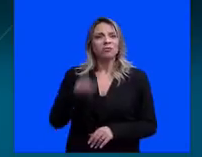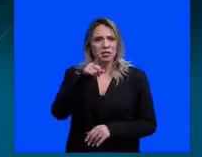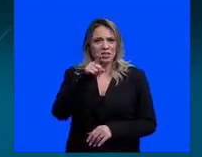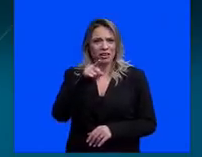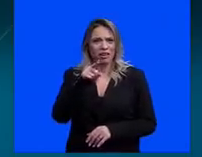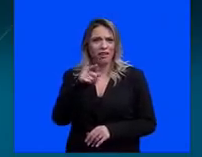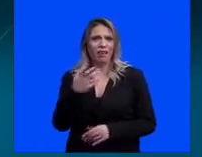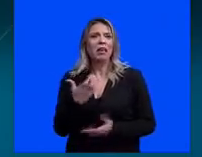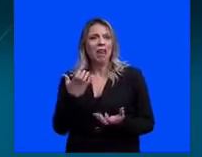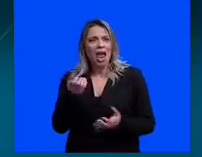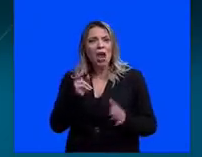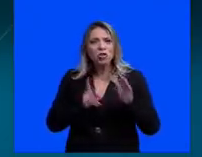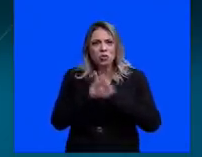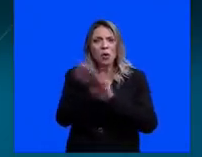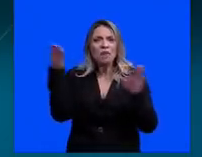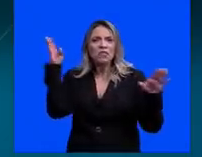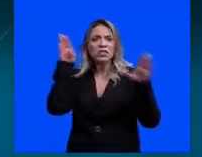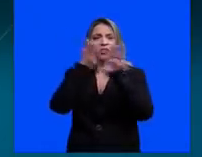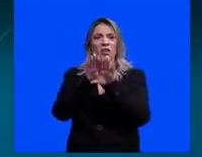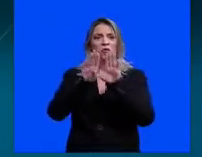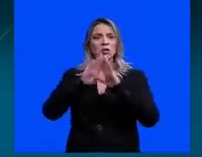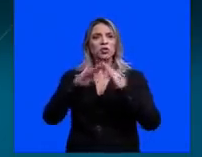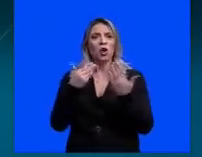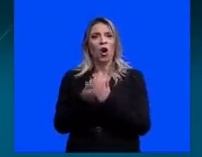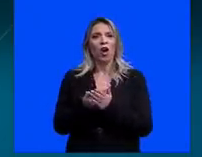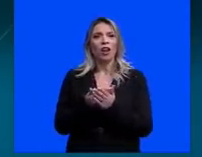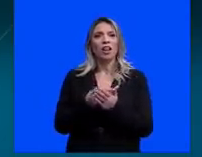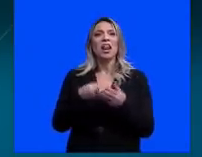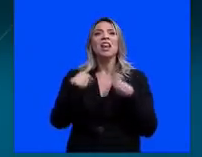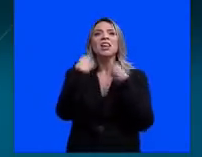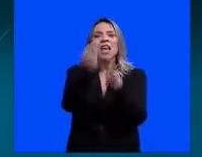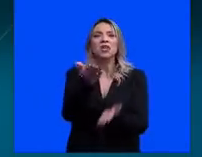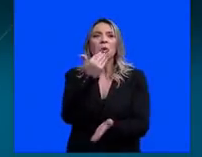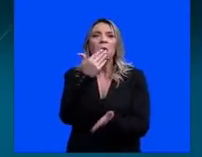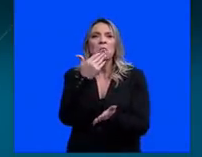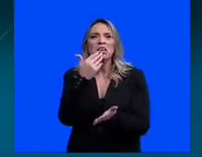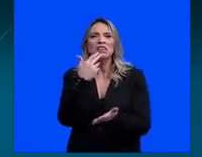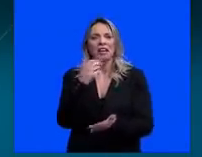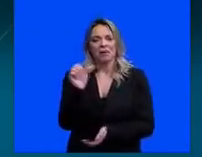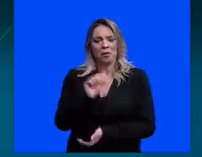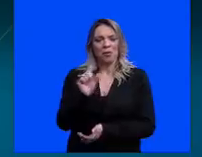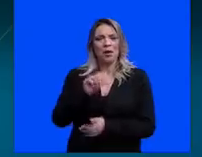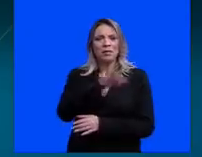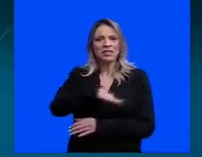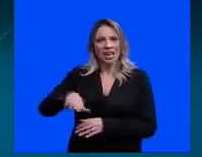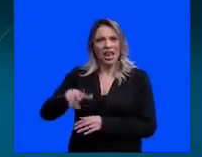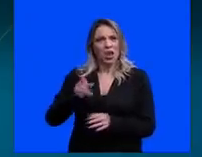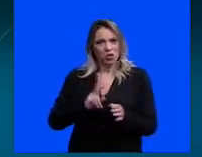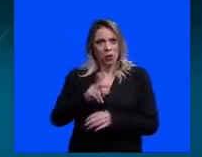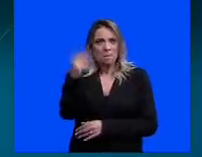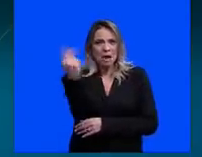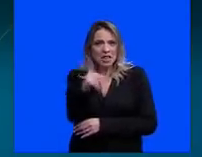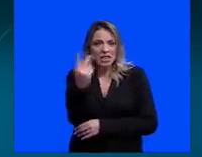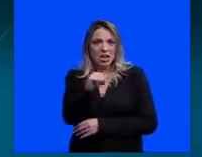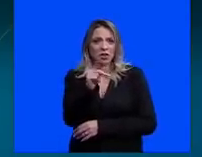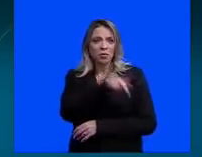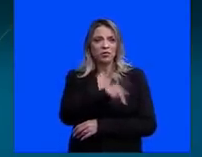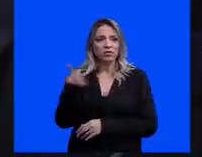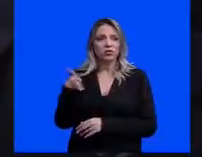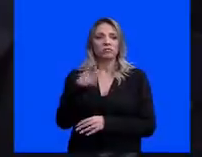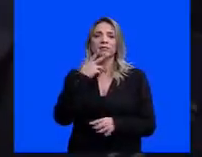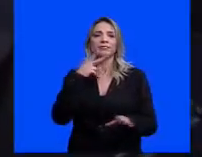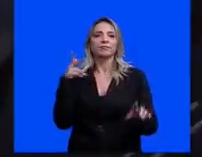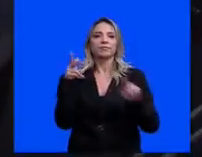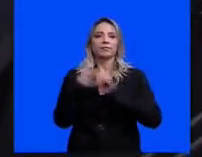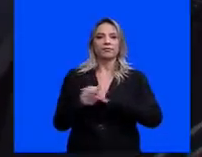continuar fechando escola, trazendo ração para as crianças e continuando batendo em professoras que são... Tempo,